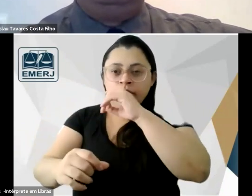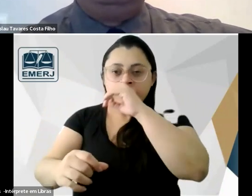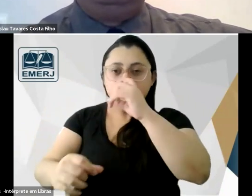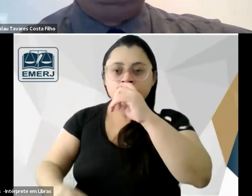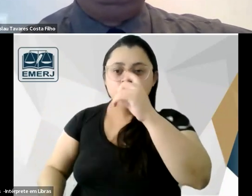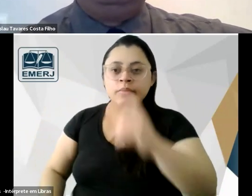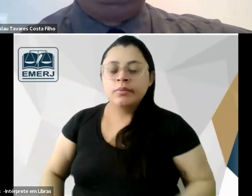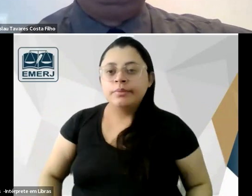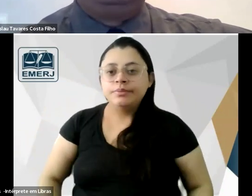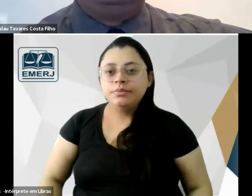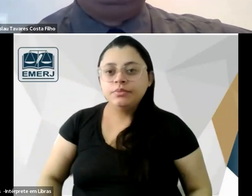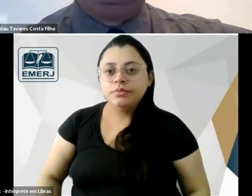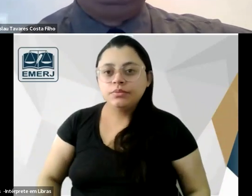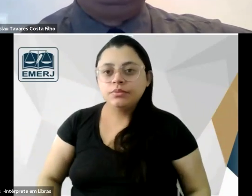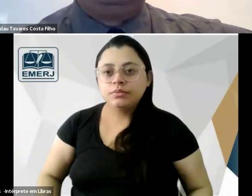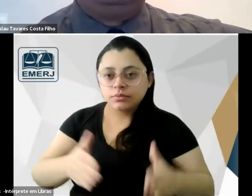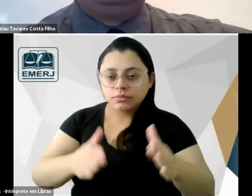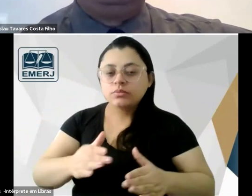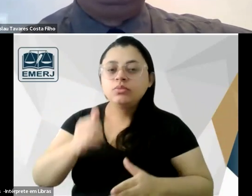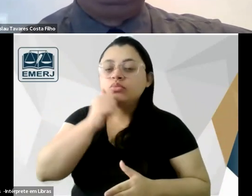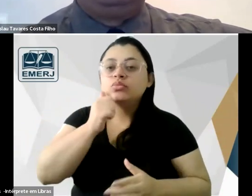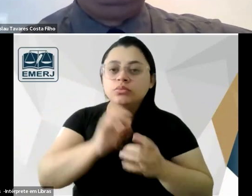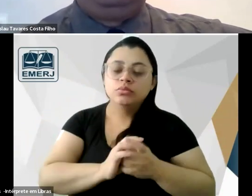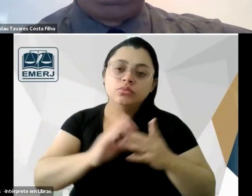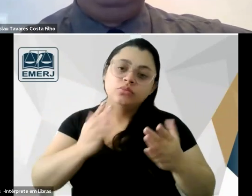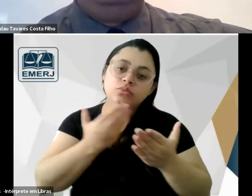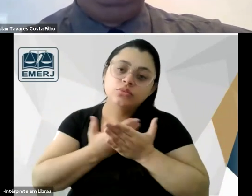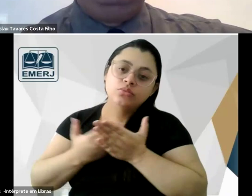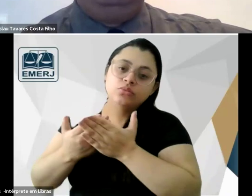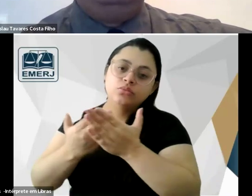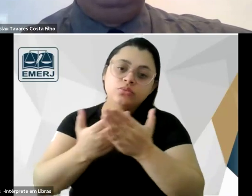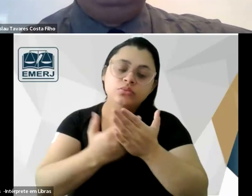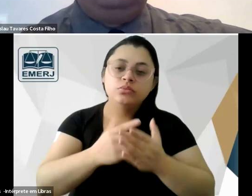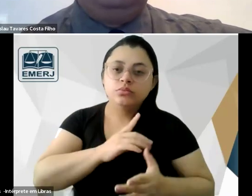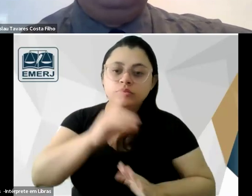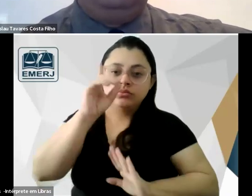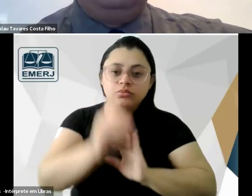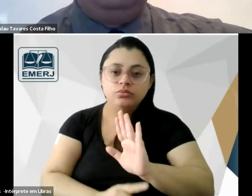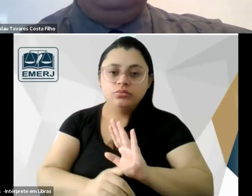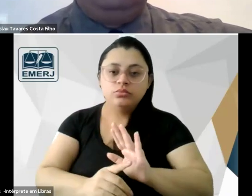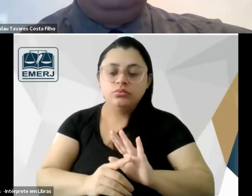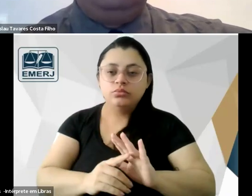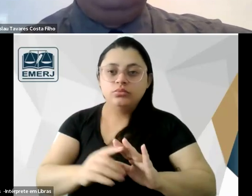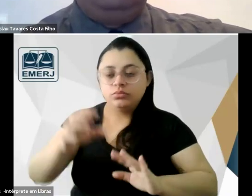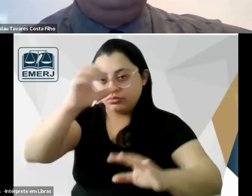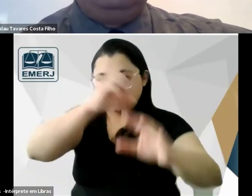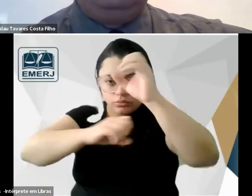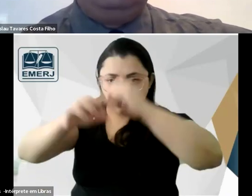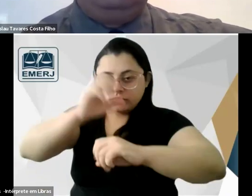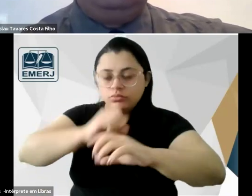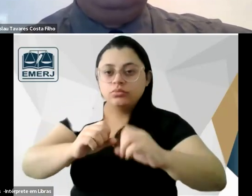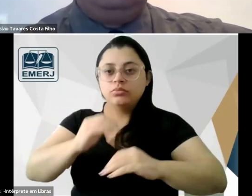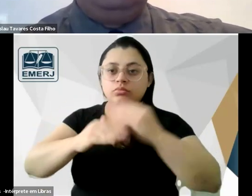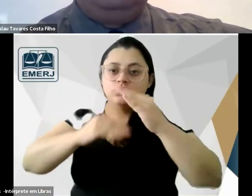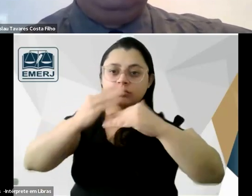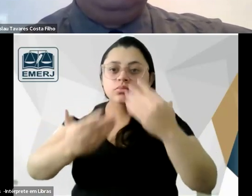século XIX naquele momento da mulher poder estudar da mulher poder ter o direito de se educar e sendo ao